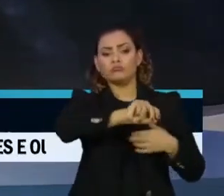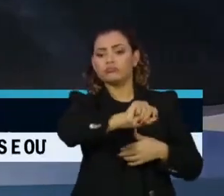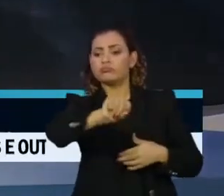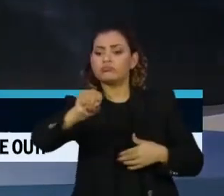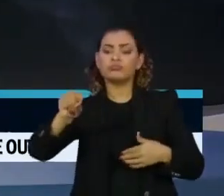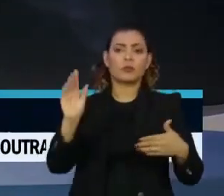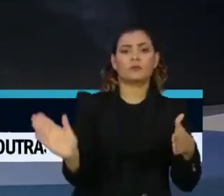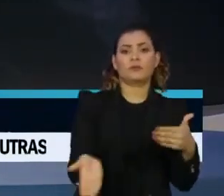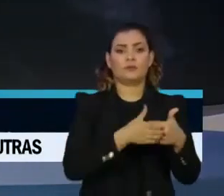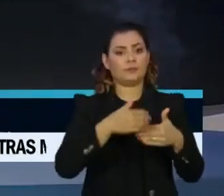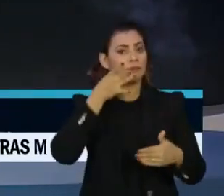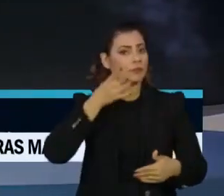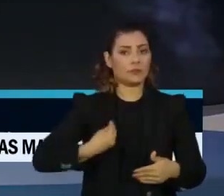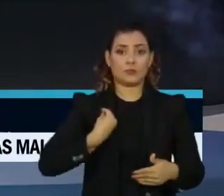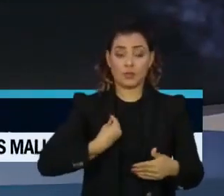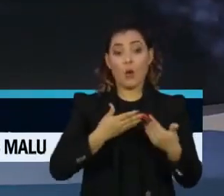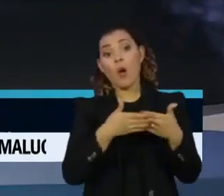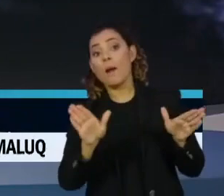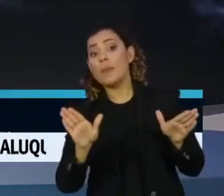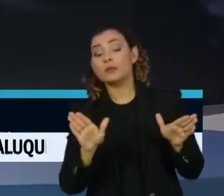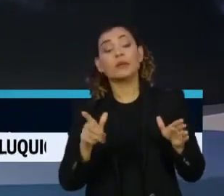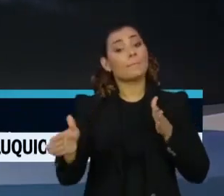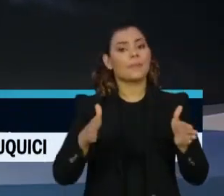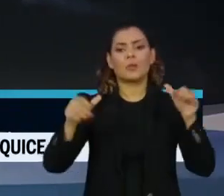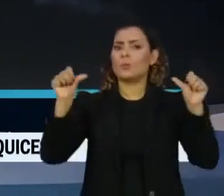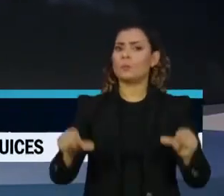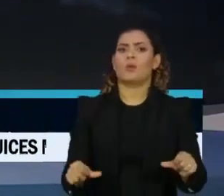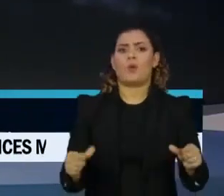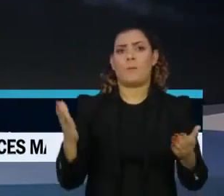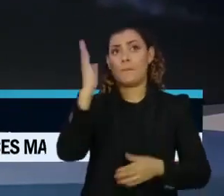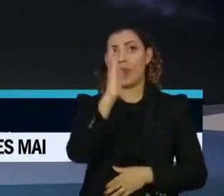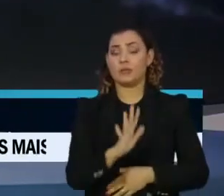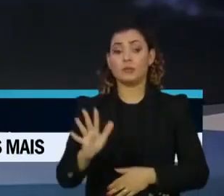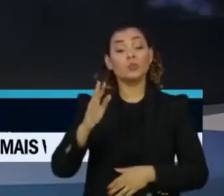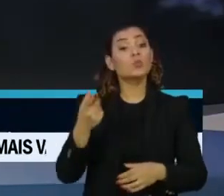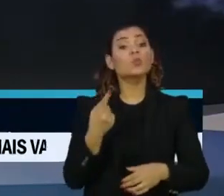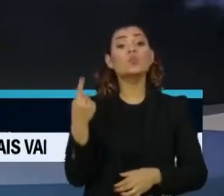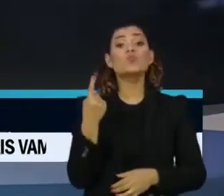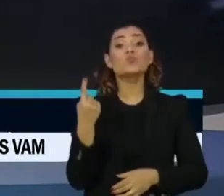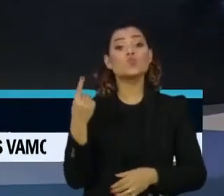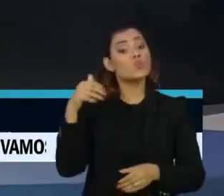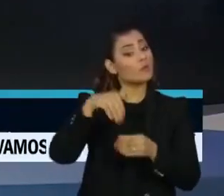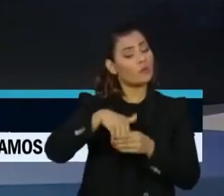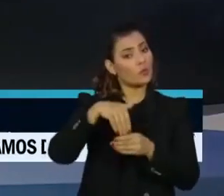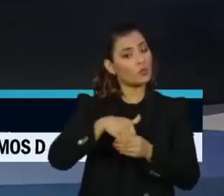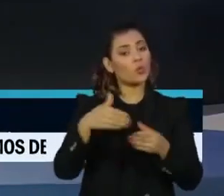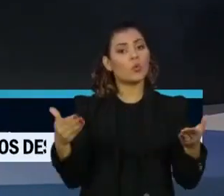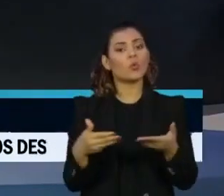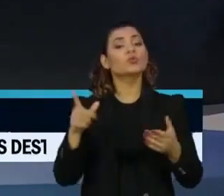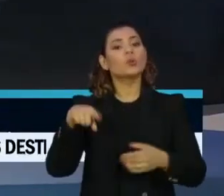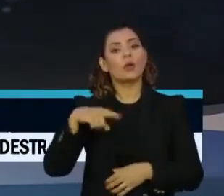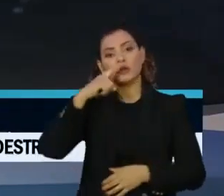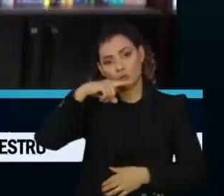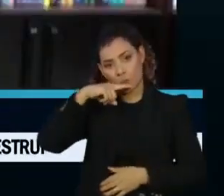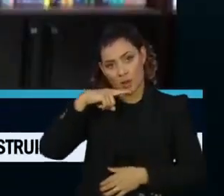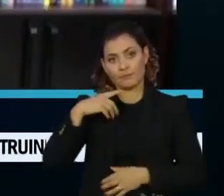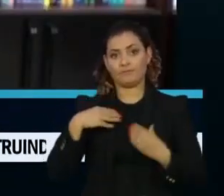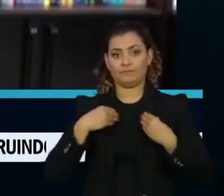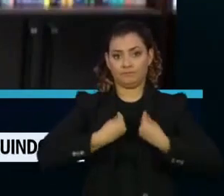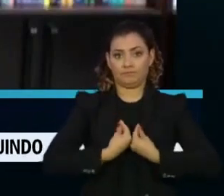coletivas, presenciais, no pior momento da pandemia. O único a votar hoje foi o relator do caso, o ministro Gilmar Mendes.